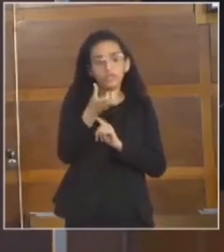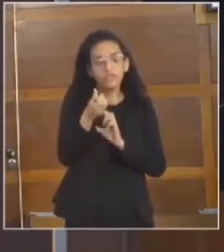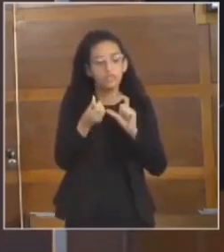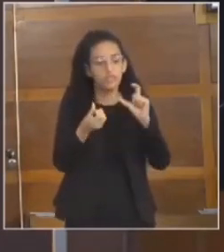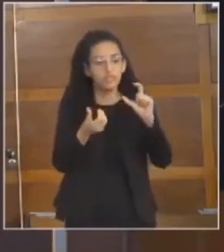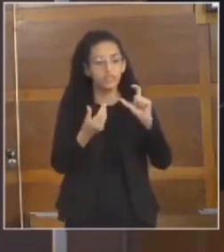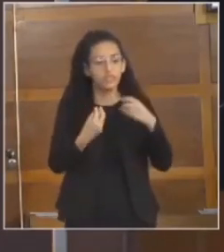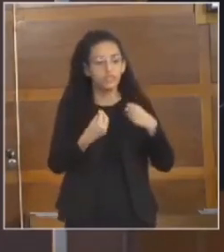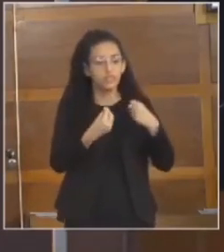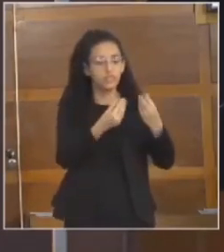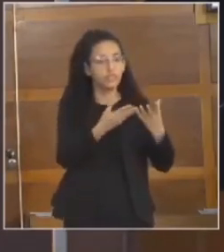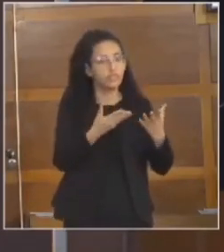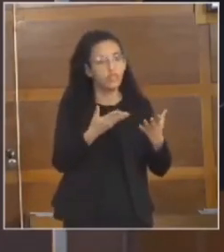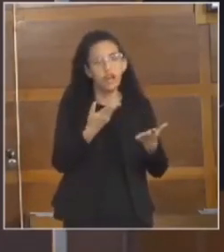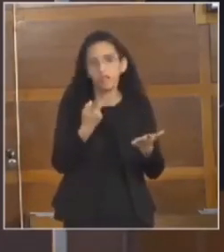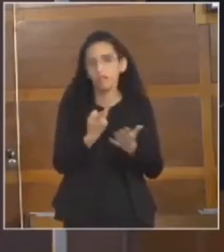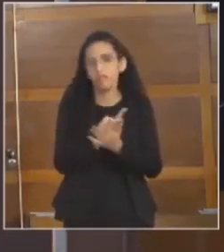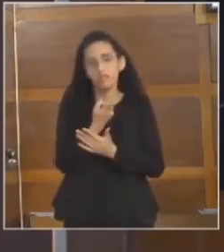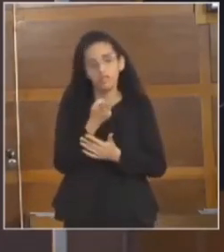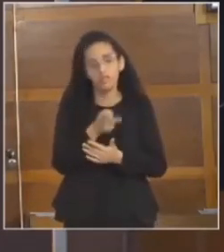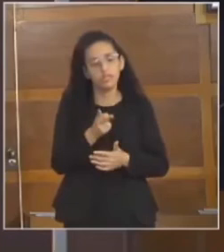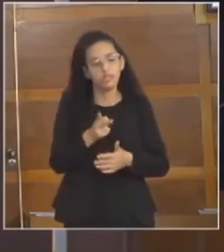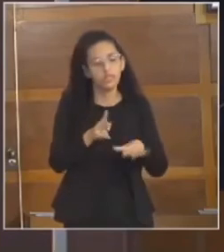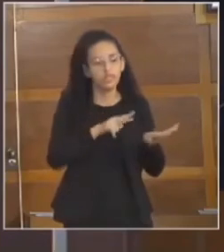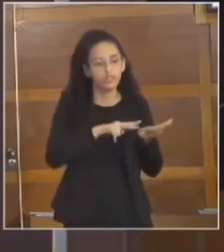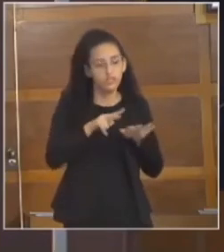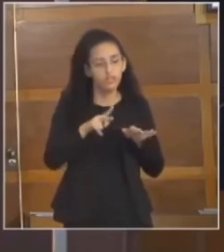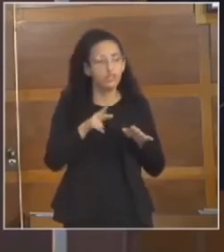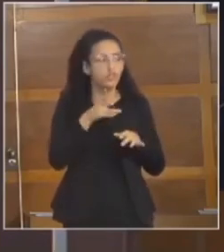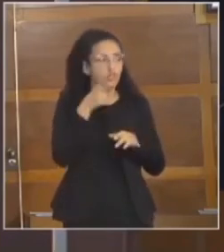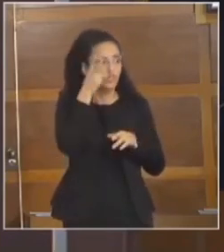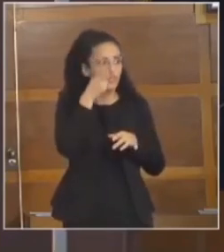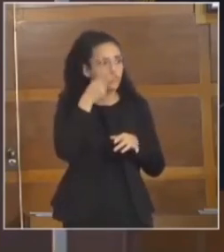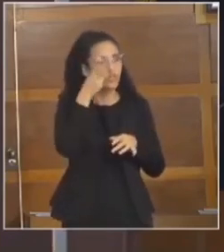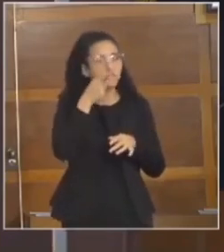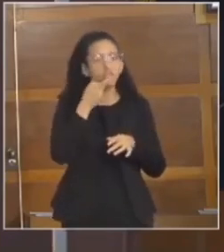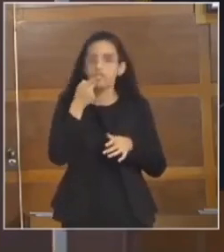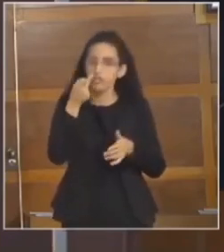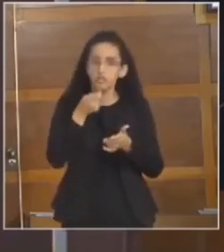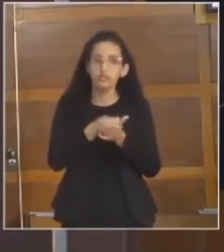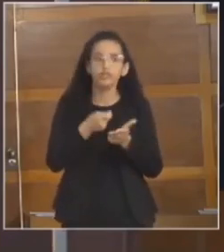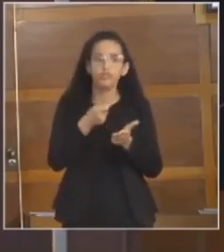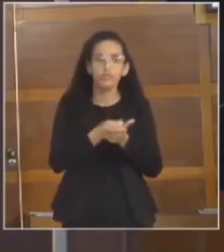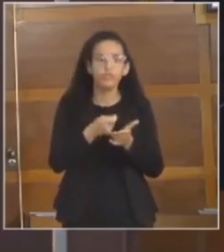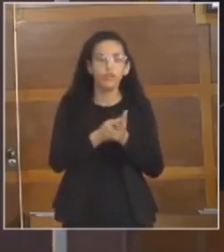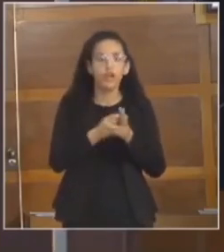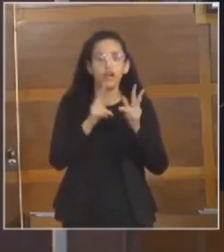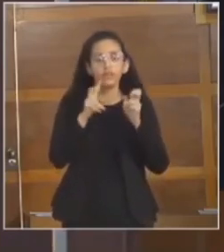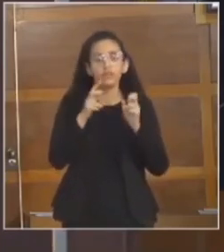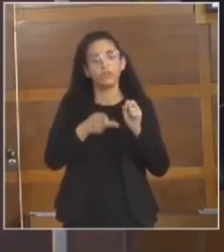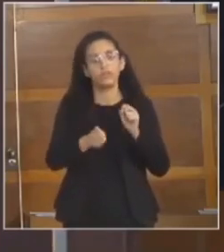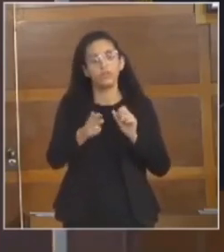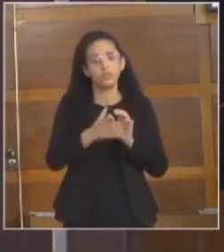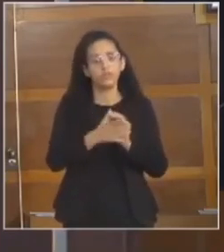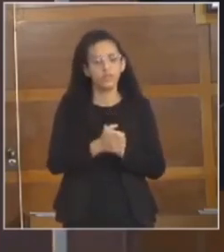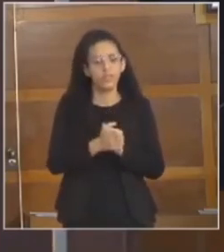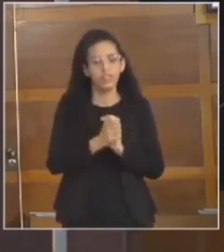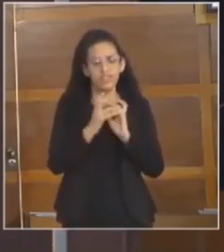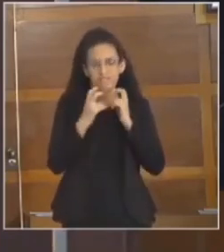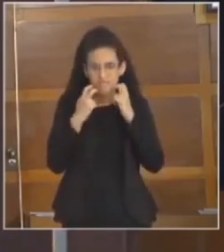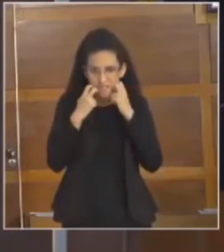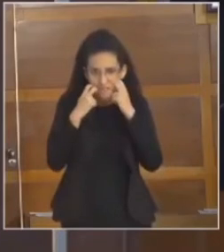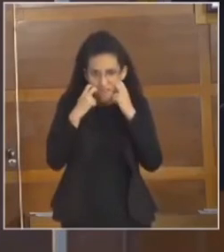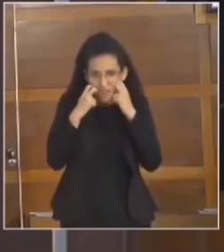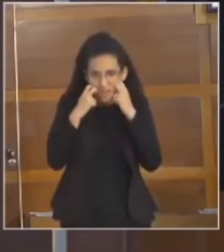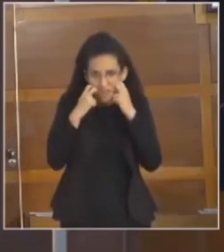cartões, como acontece toda semana e tem muito vereador cansado de bater nessa pauta aqui na tribuna. Covardia,